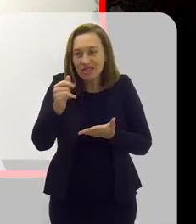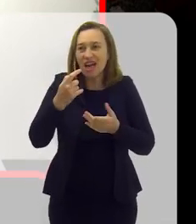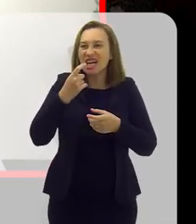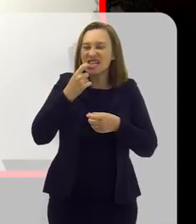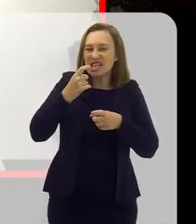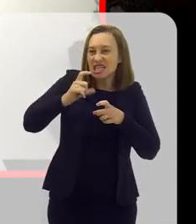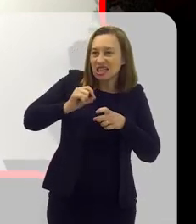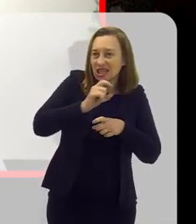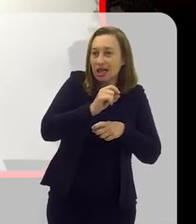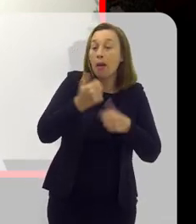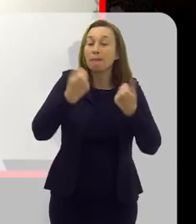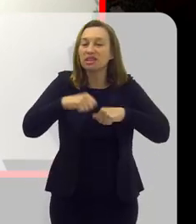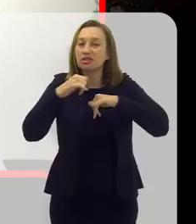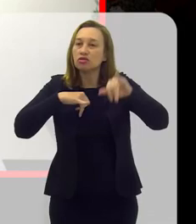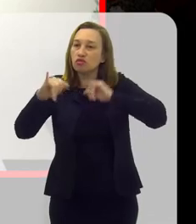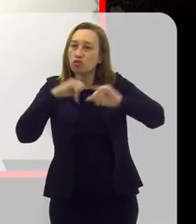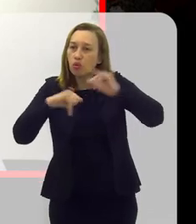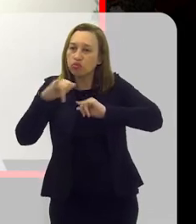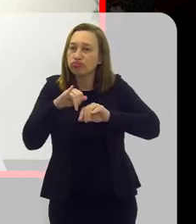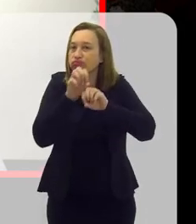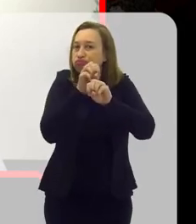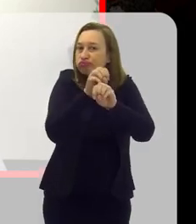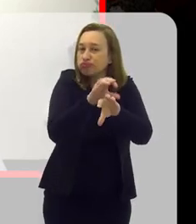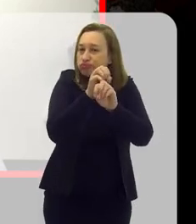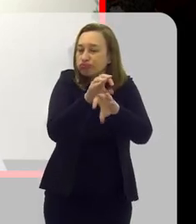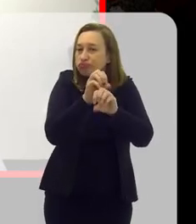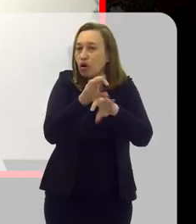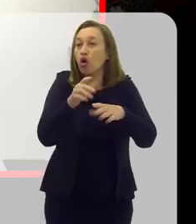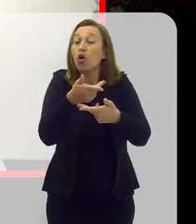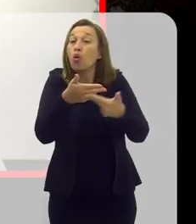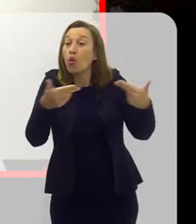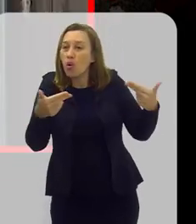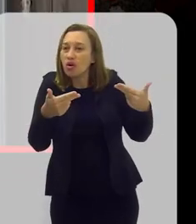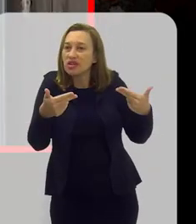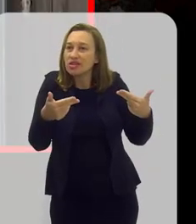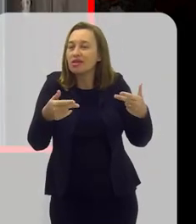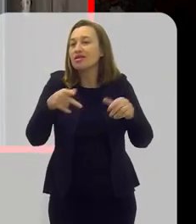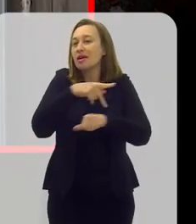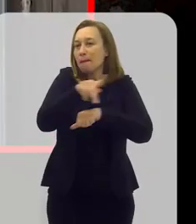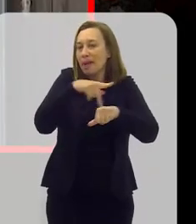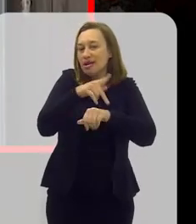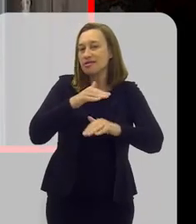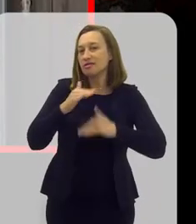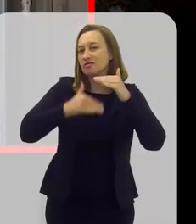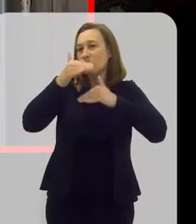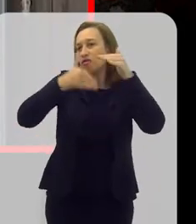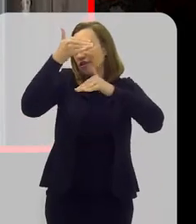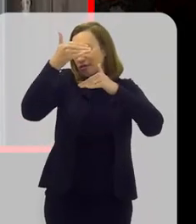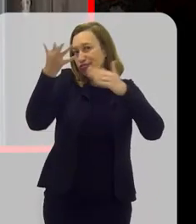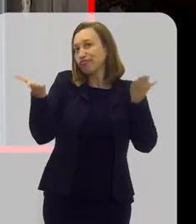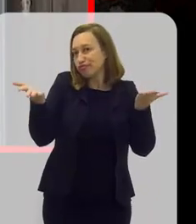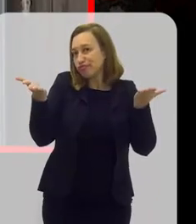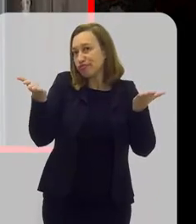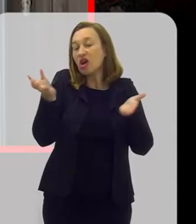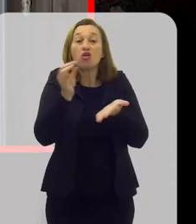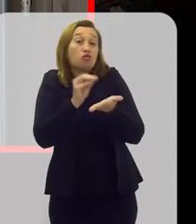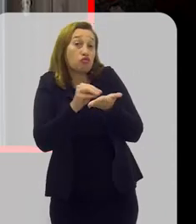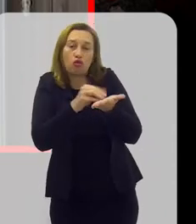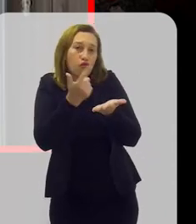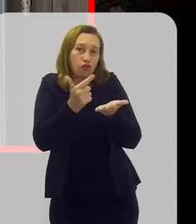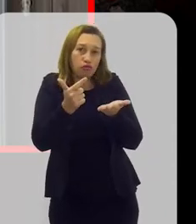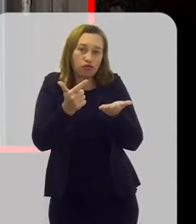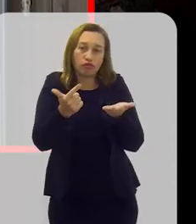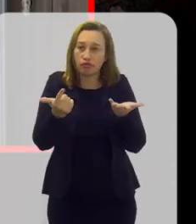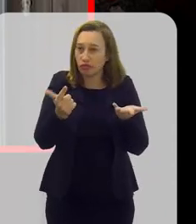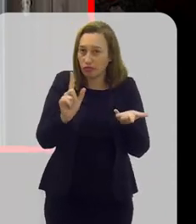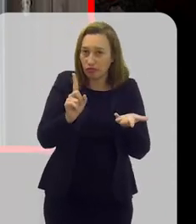precisa principalmente de informação e de educação, coisas que em países mais subdesenvolvidos, pode ser assim, isso falta, né Juliana?